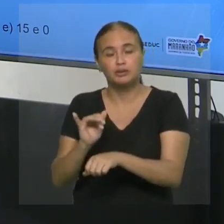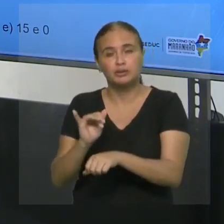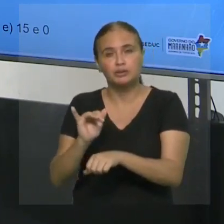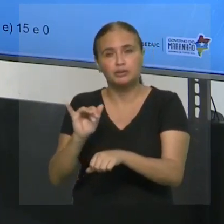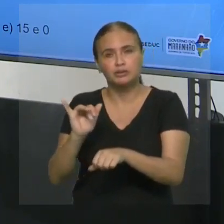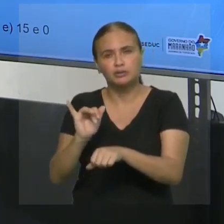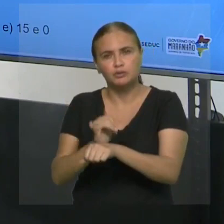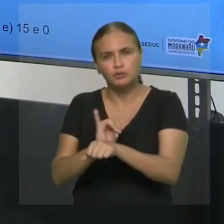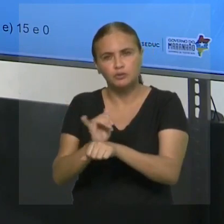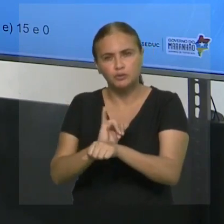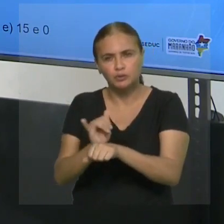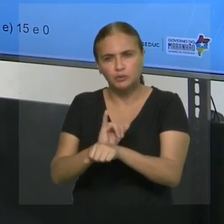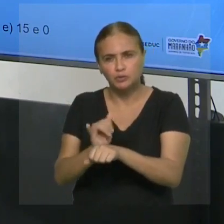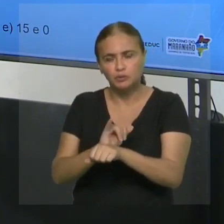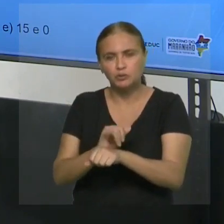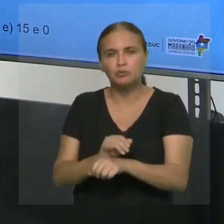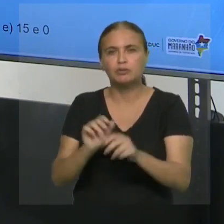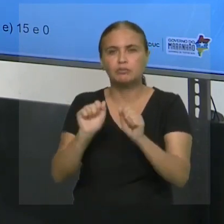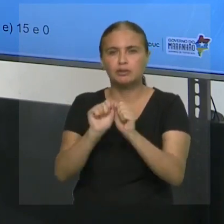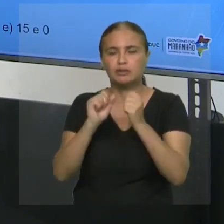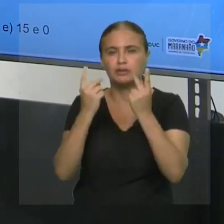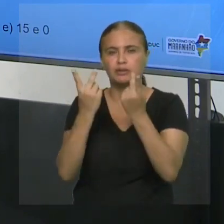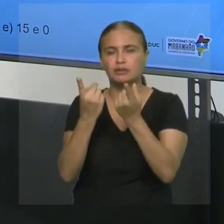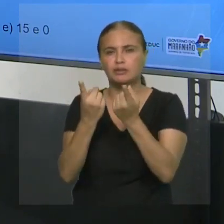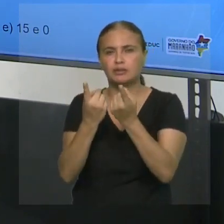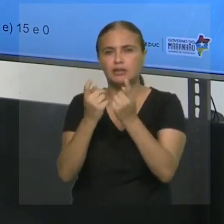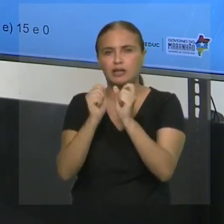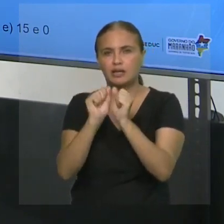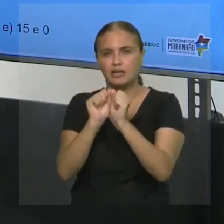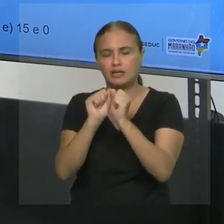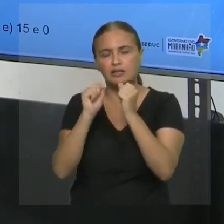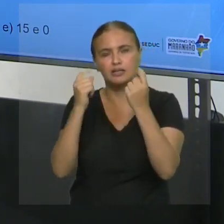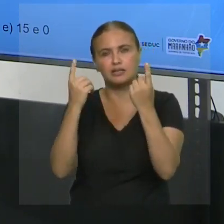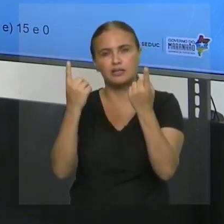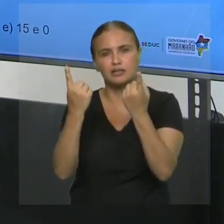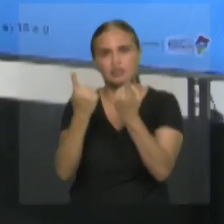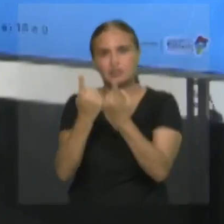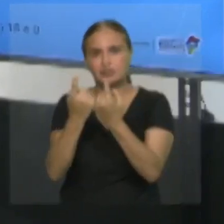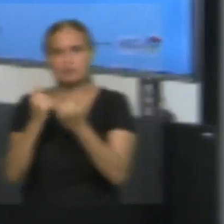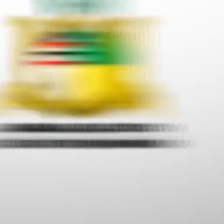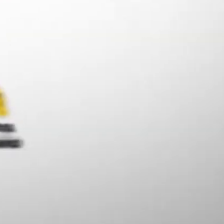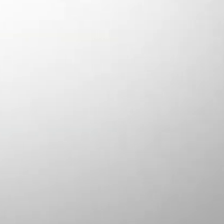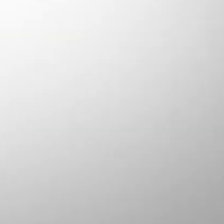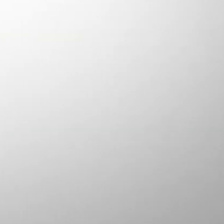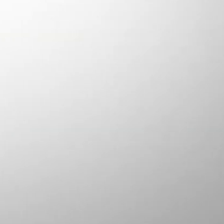TV Assembleia, quanto da Seduc Maranhão. Então, valeu. Um forte abraço. Tamo junto. E fui!